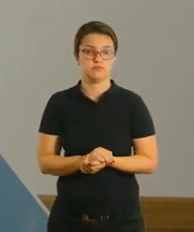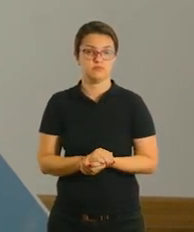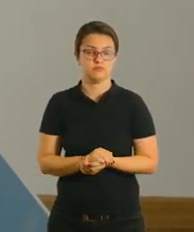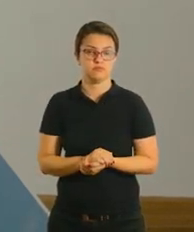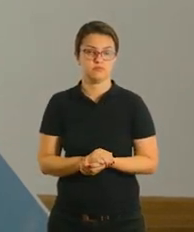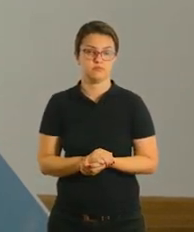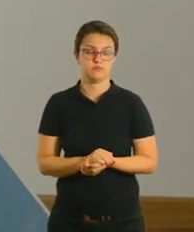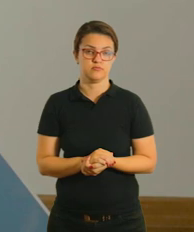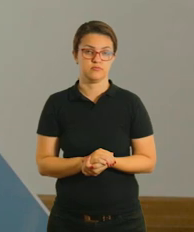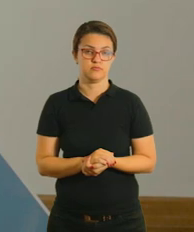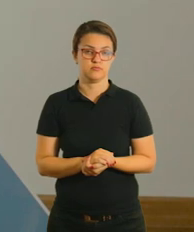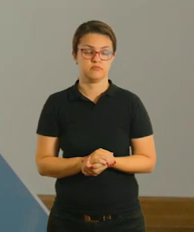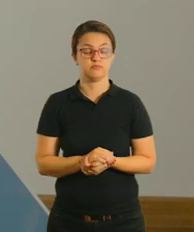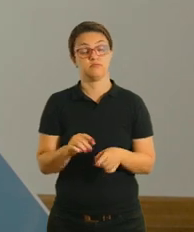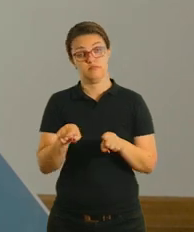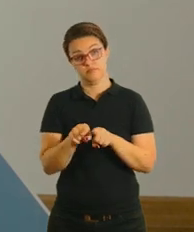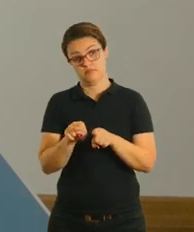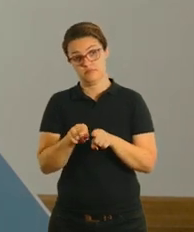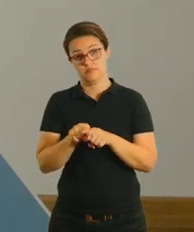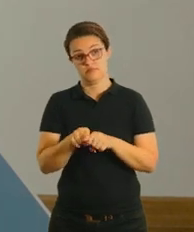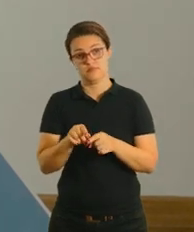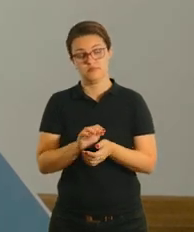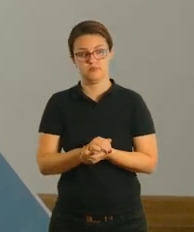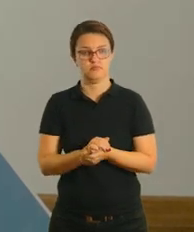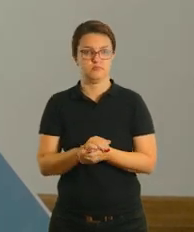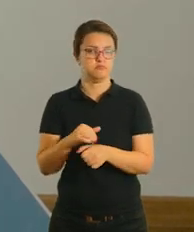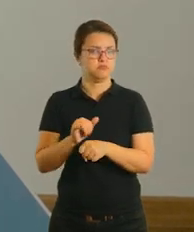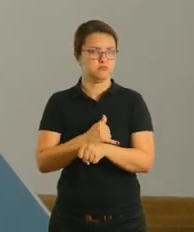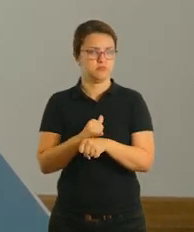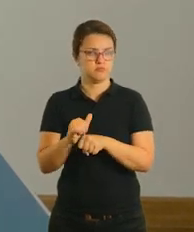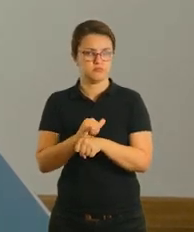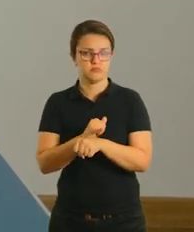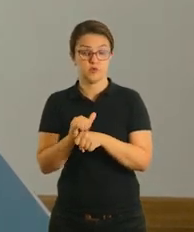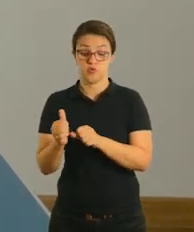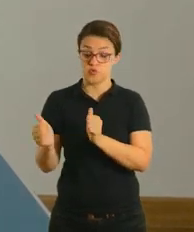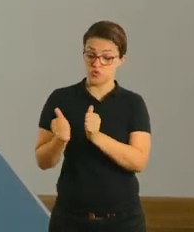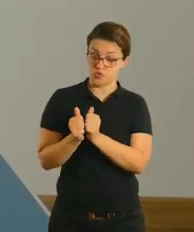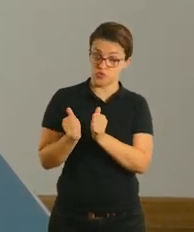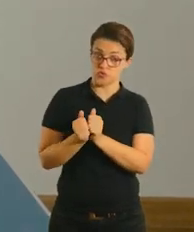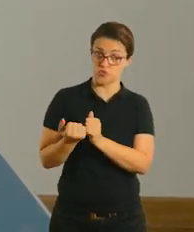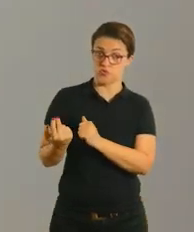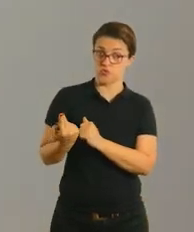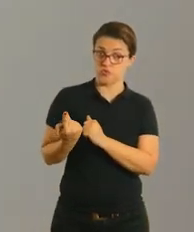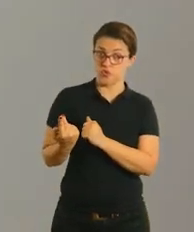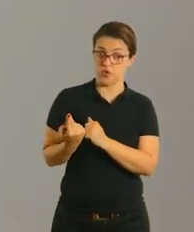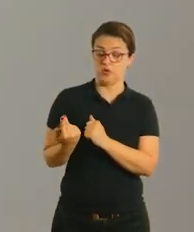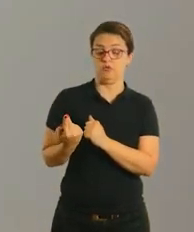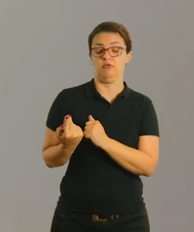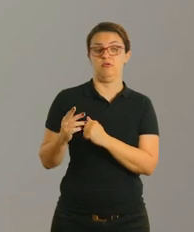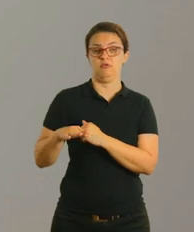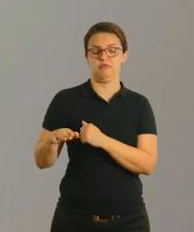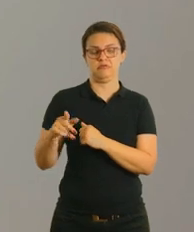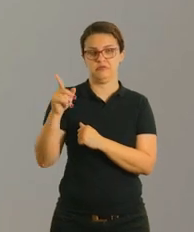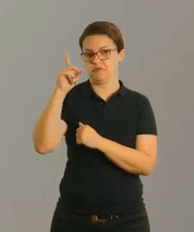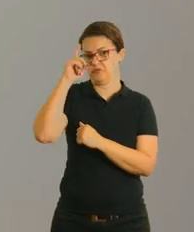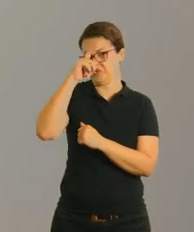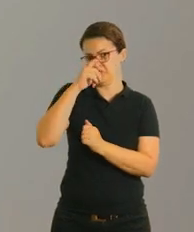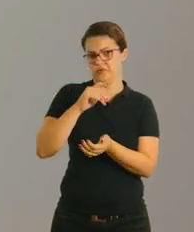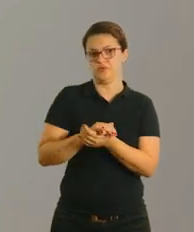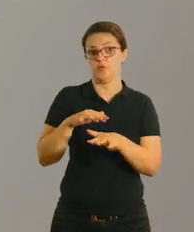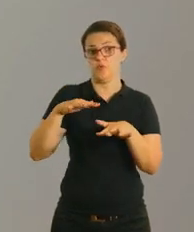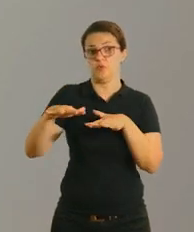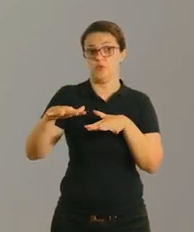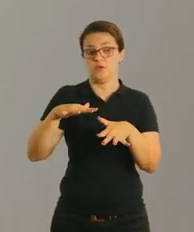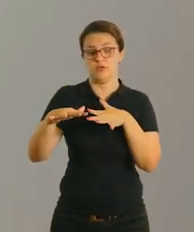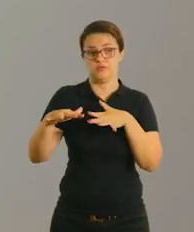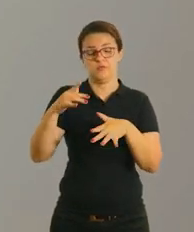bem? Essa é uma variação. Você pode também criar uma outra variação fazendo junto com a criança, caso ela tenha dificuldade de criar os